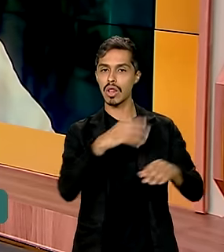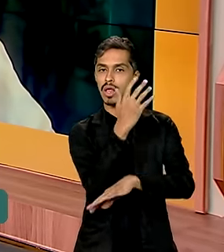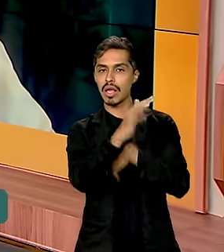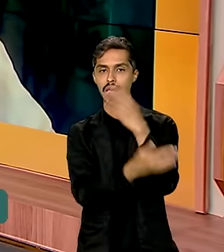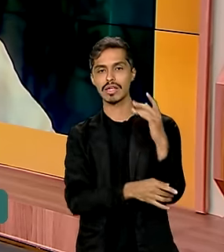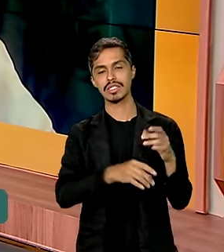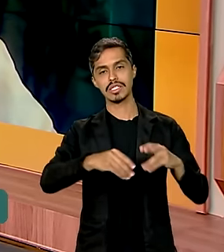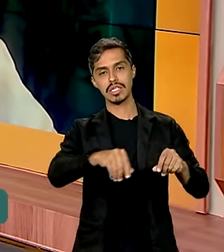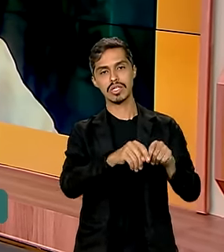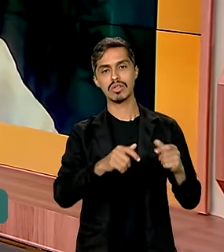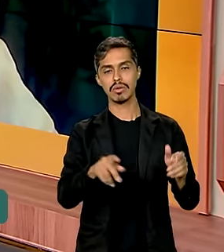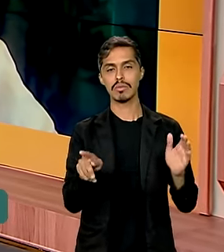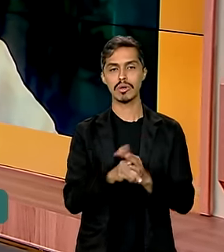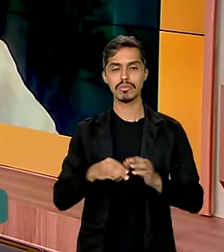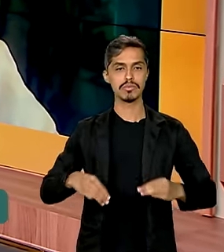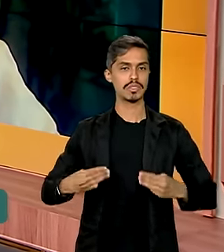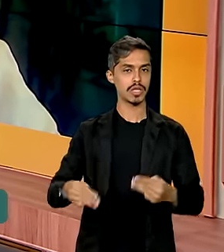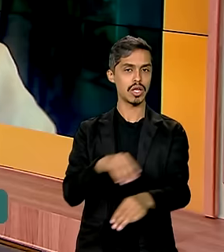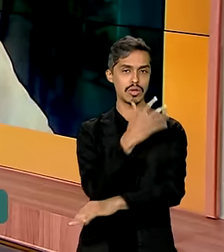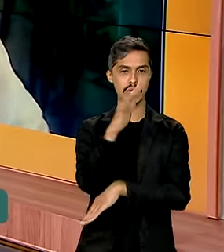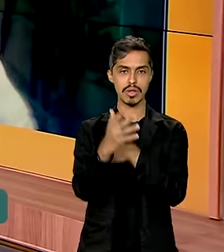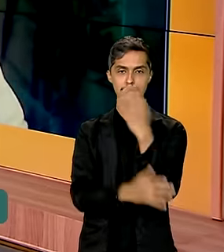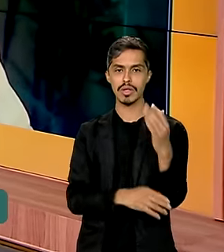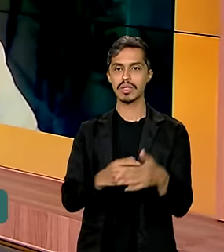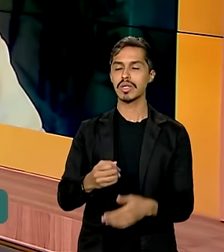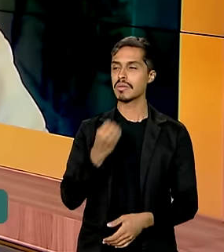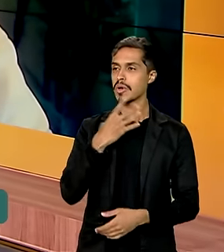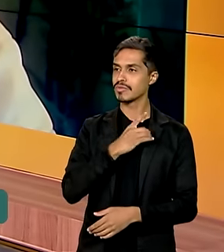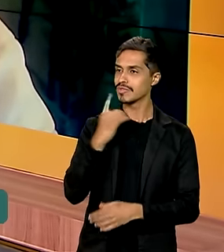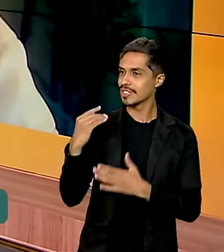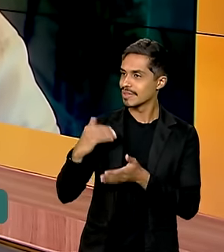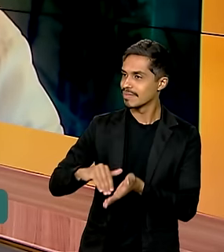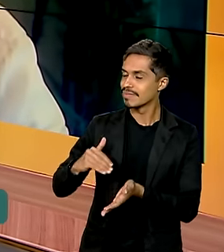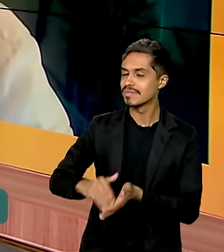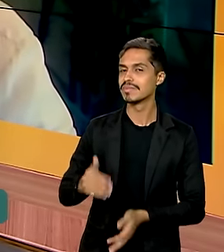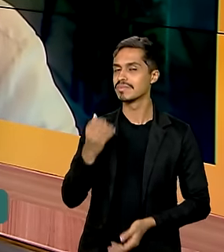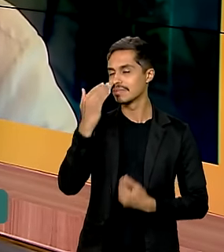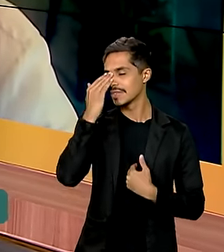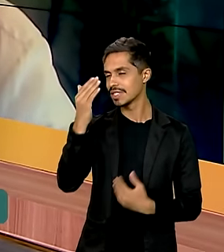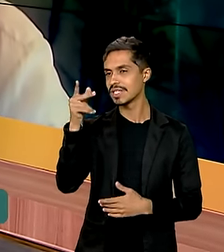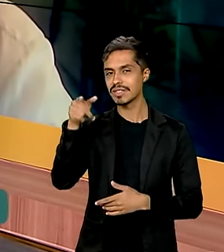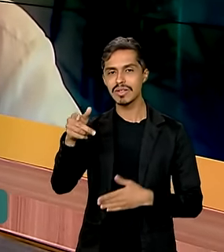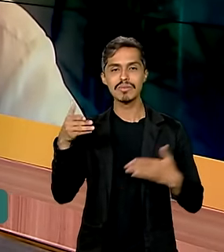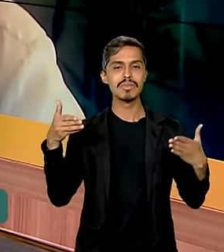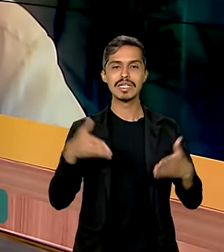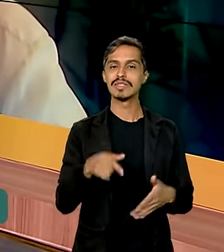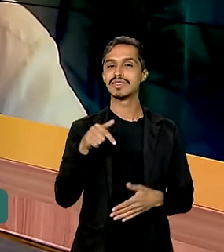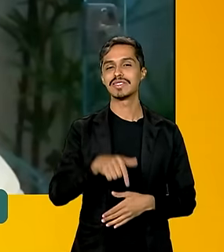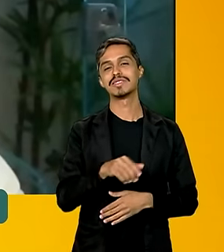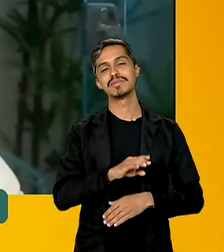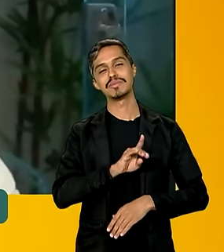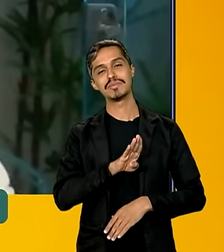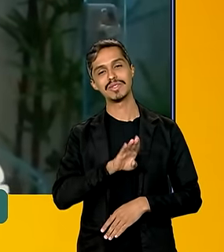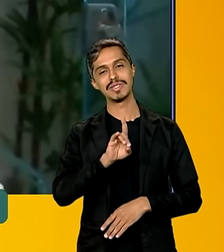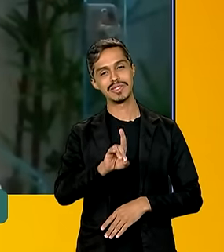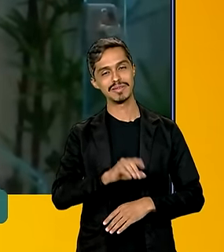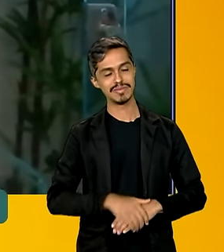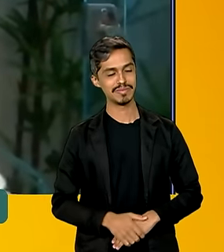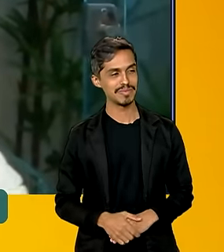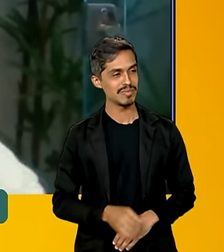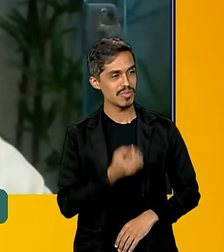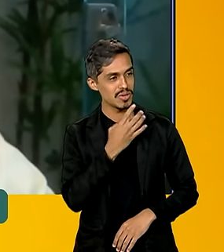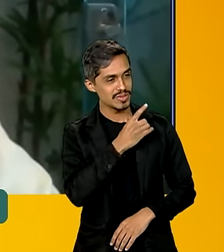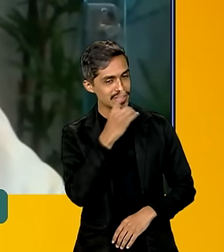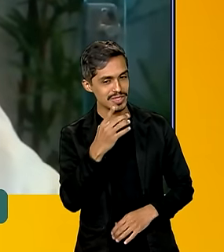Ministério do Meio Ambiente e Mudança do Clima. Bom dia, secretário. Muito obrigada pela participação no Brasil em Dia. Bom dia,